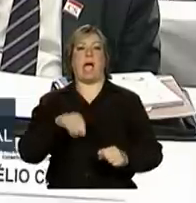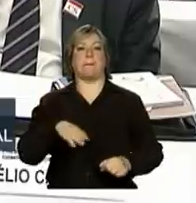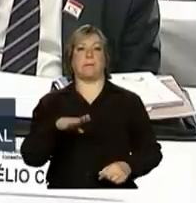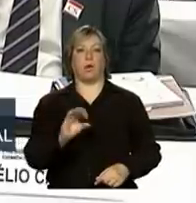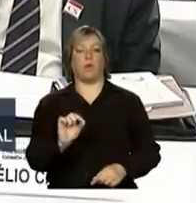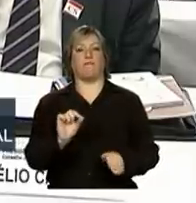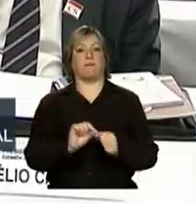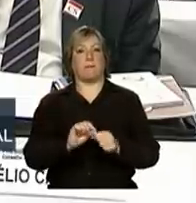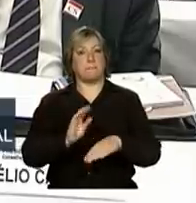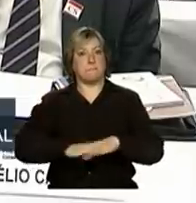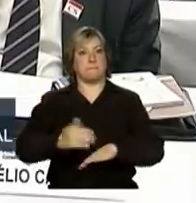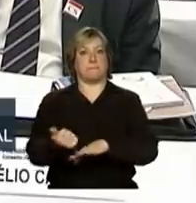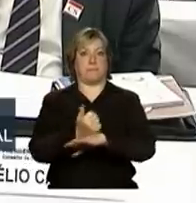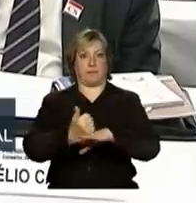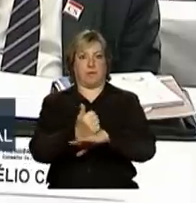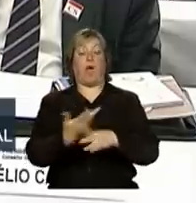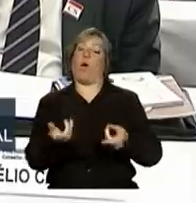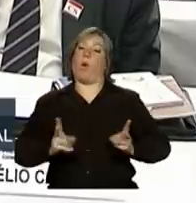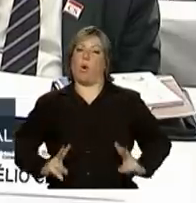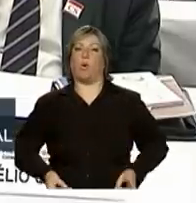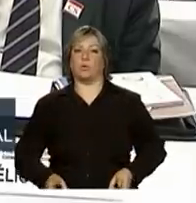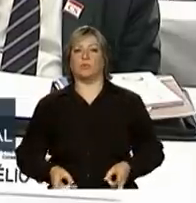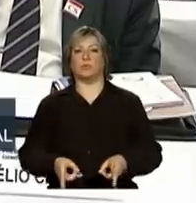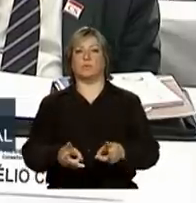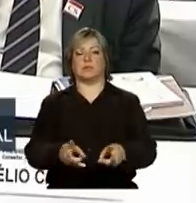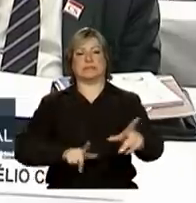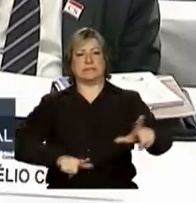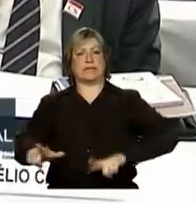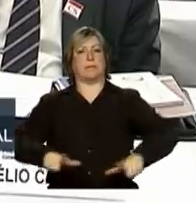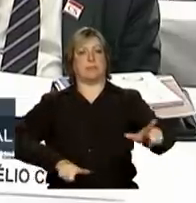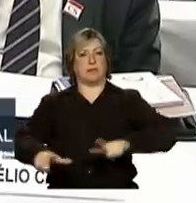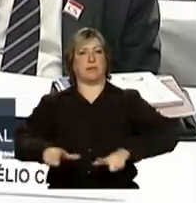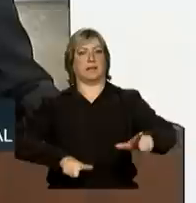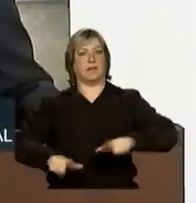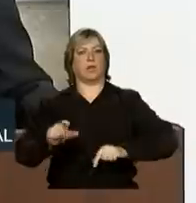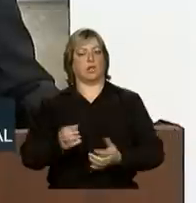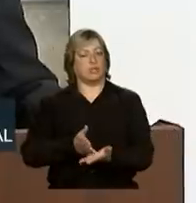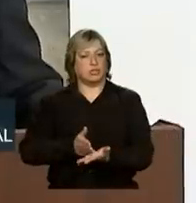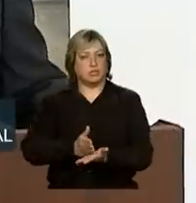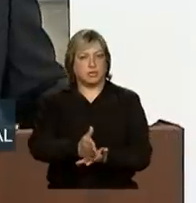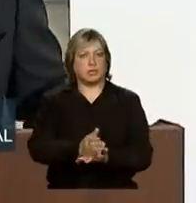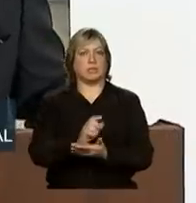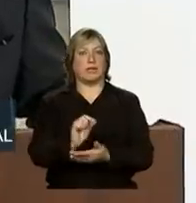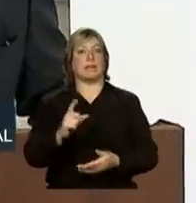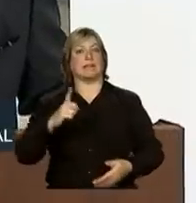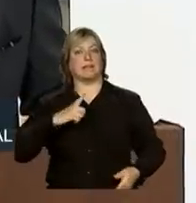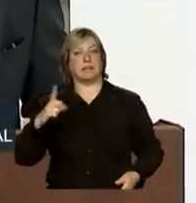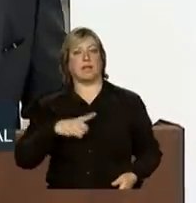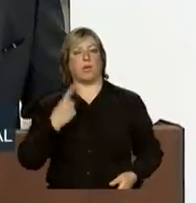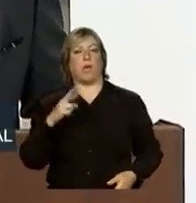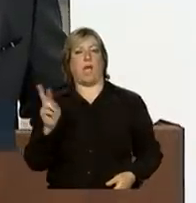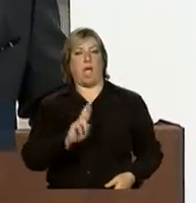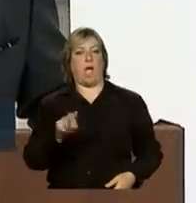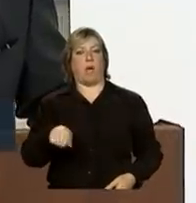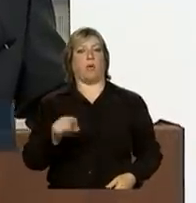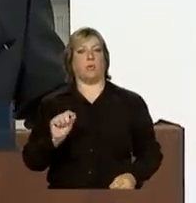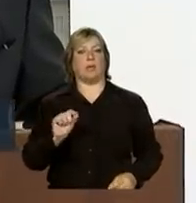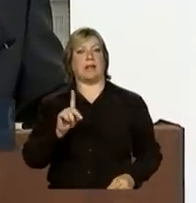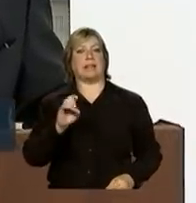mais favorável. e continuaremos trabalhando na direção de termos um real